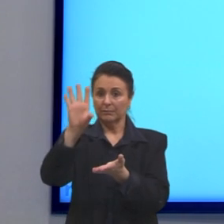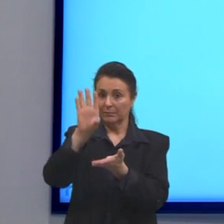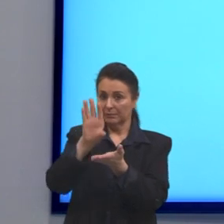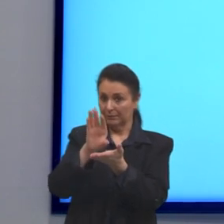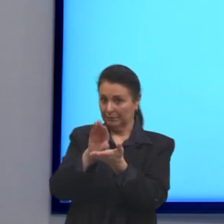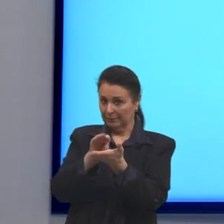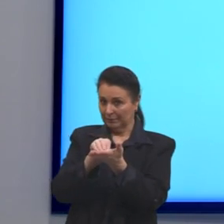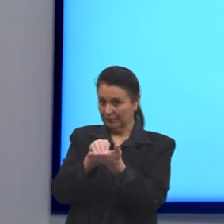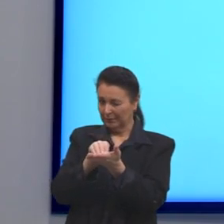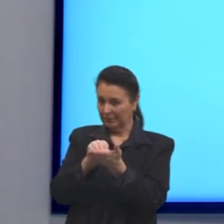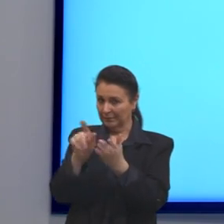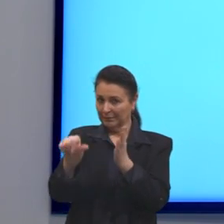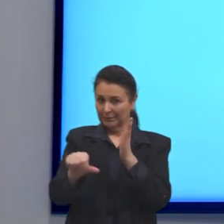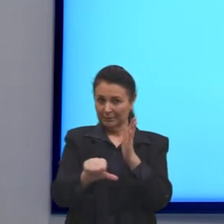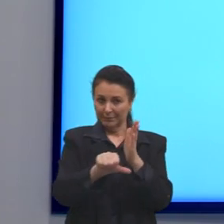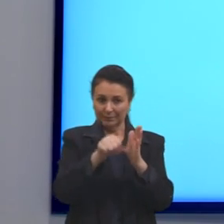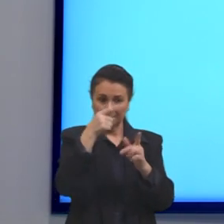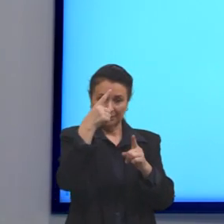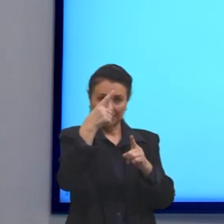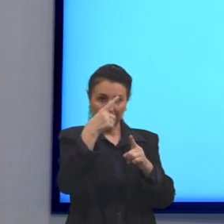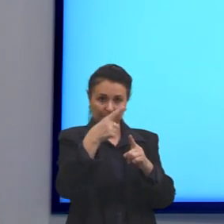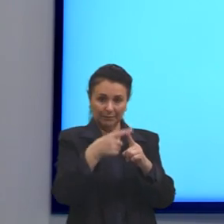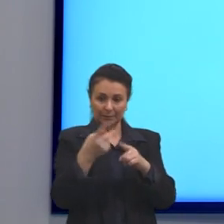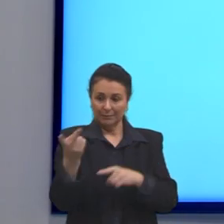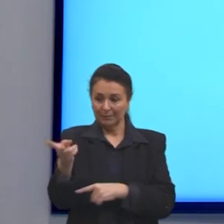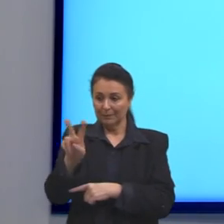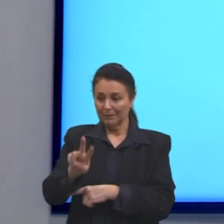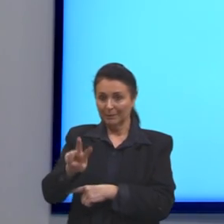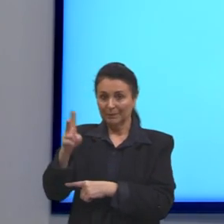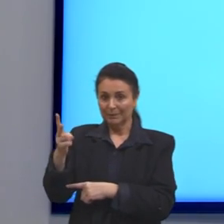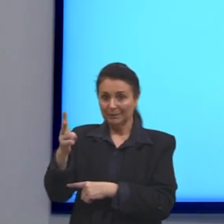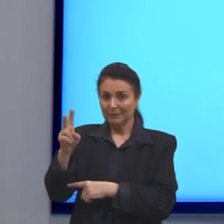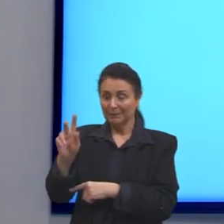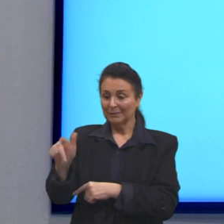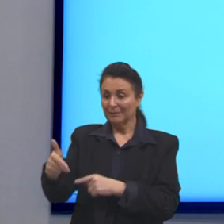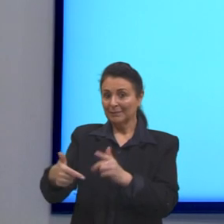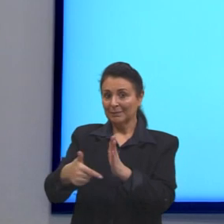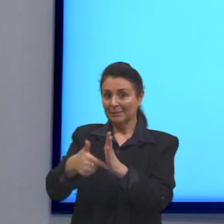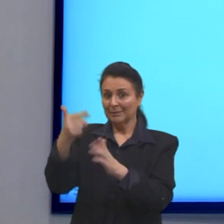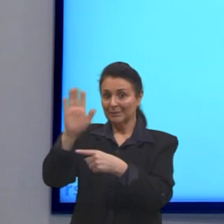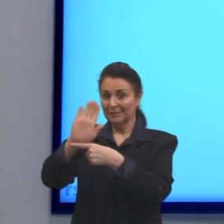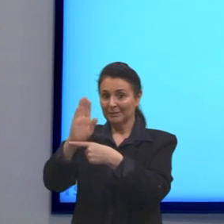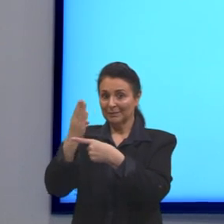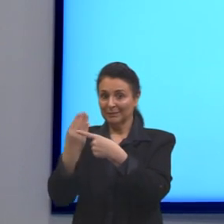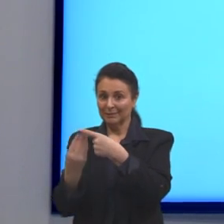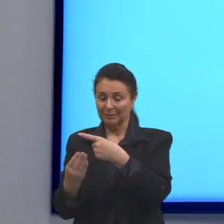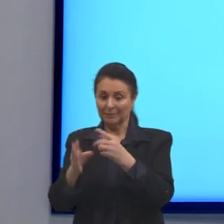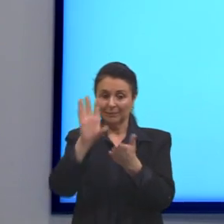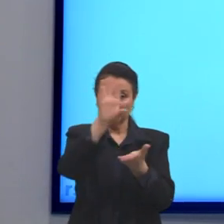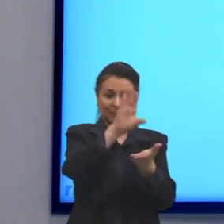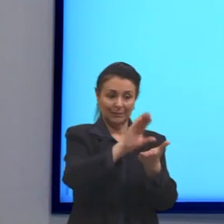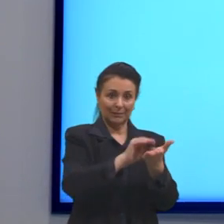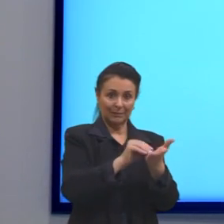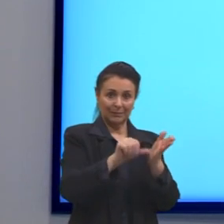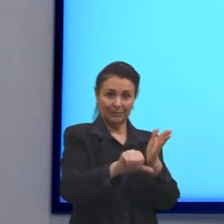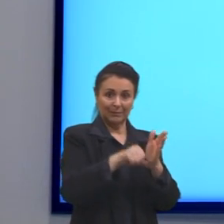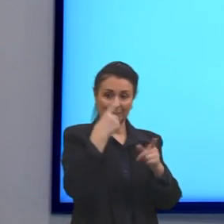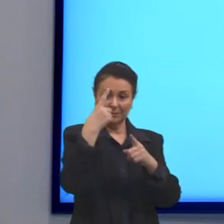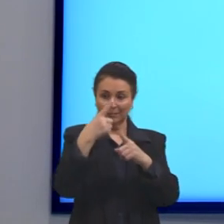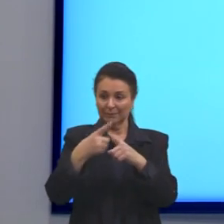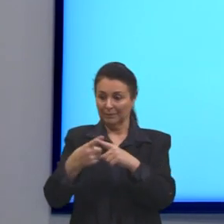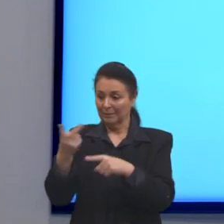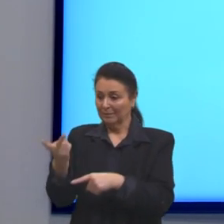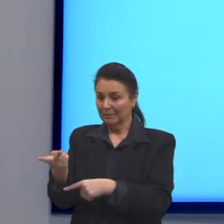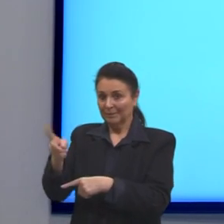primeira e multiplicamos pelo inverso da segunda. Copiei a primeira e multipliquei pelo